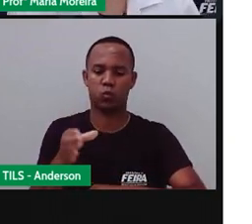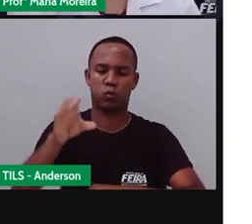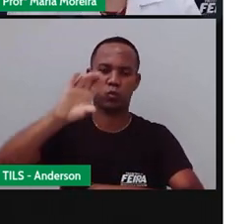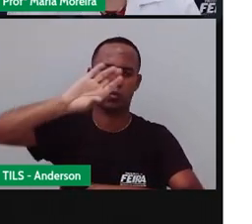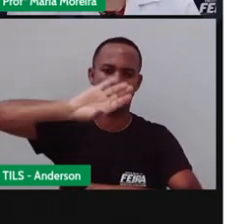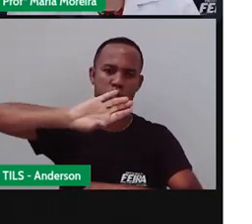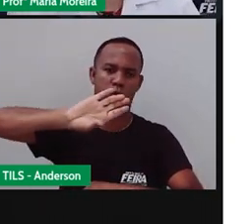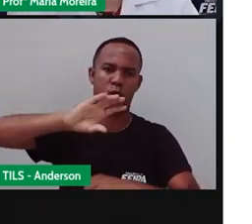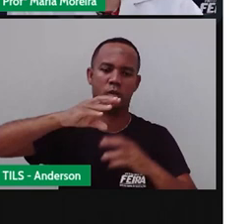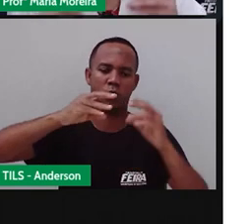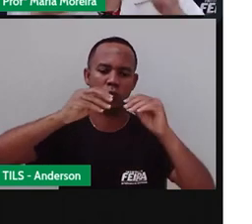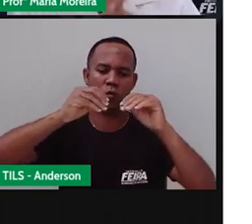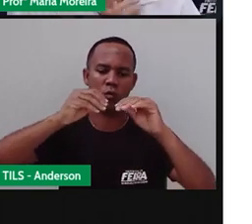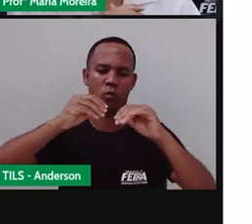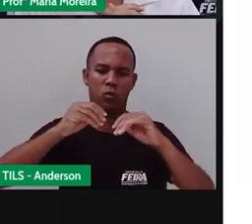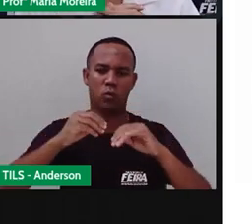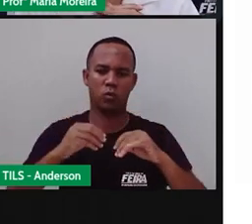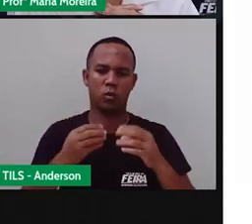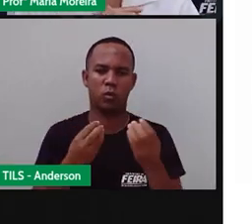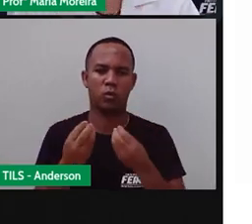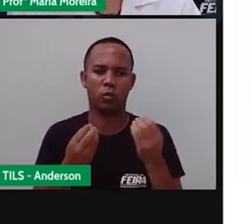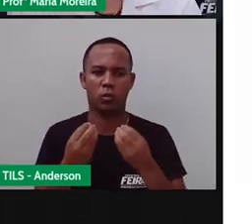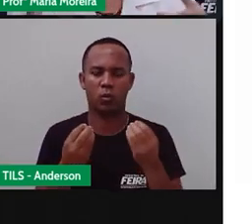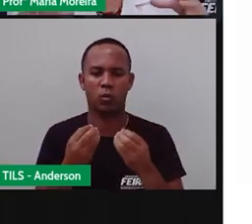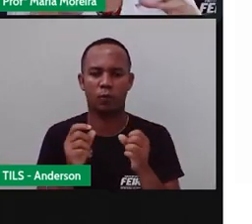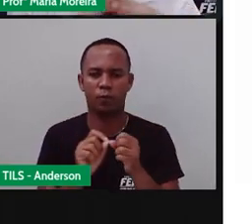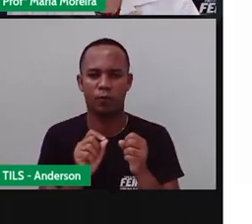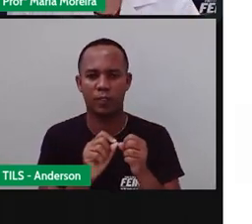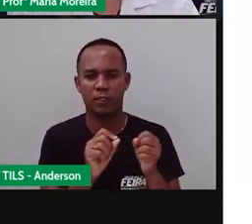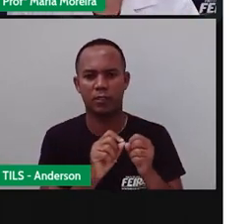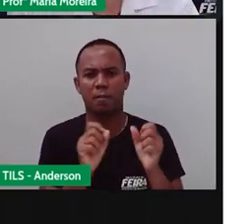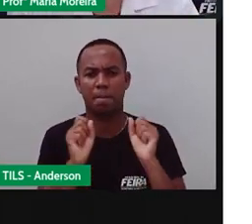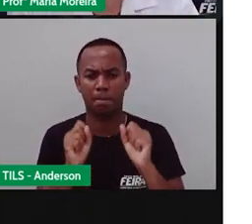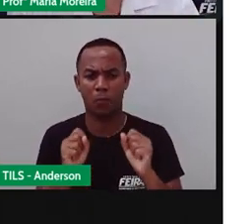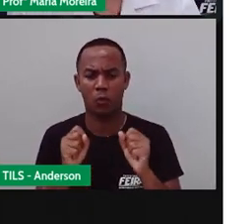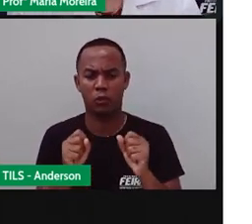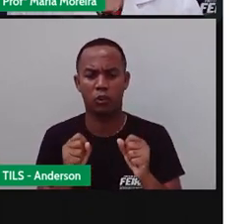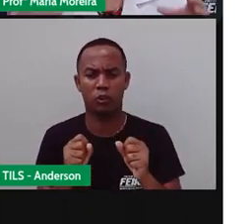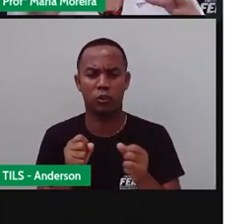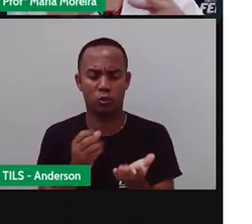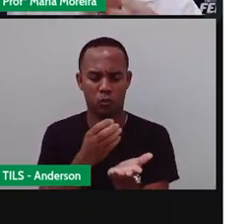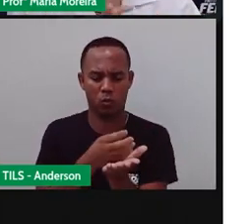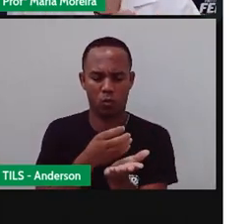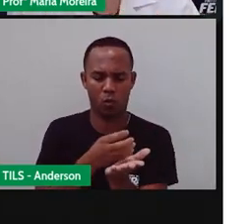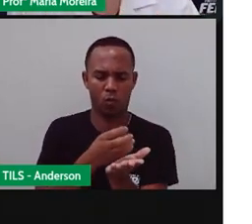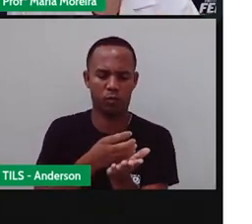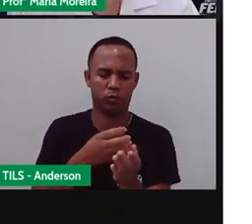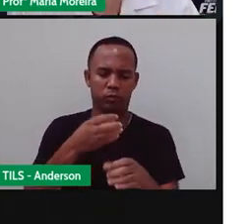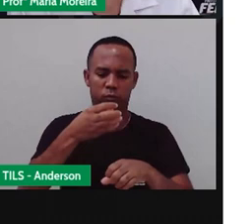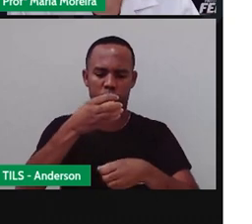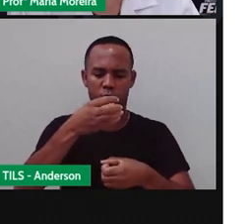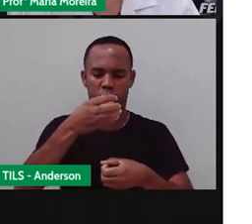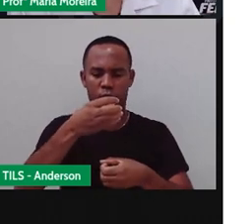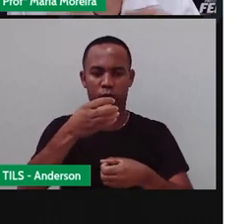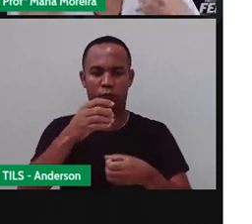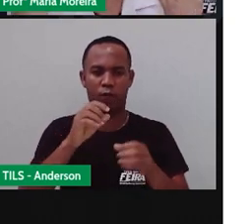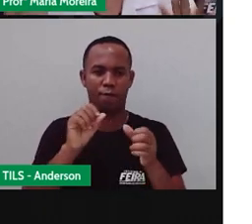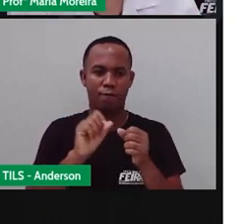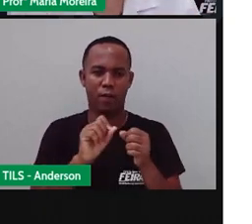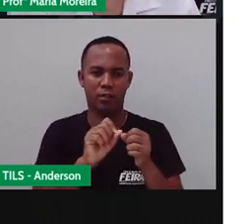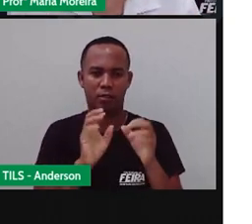relógio de areia. Para fazer uma ampulheta, você pode usar dois copos descartáveis. Você pode usar duas garrafas pets.